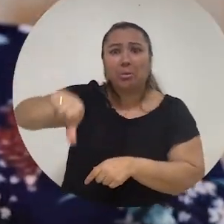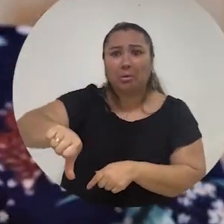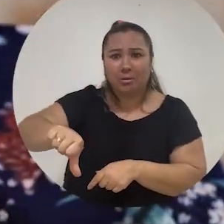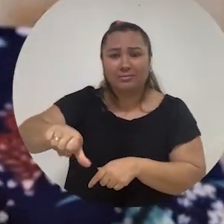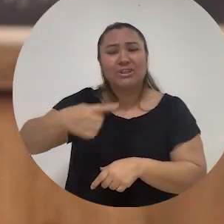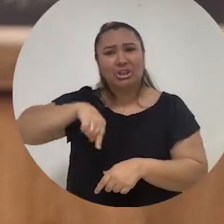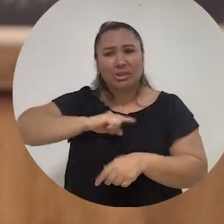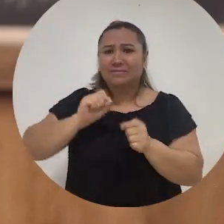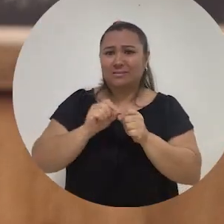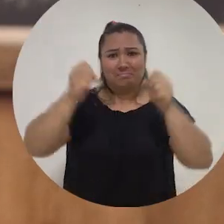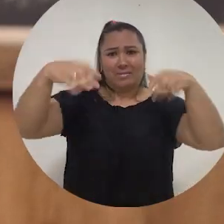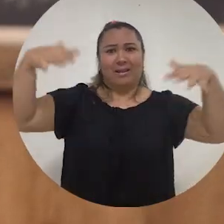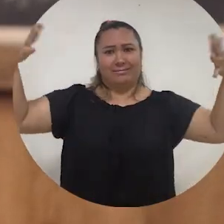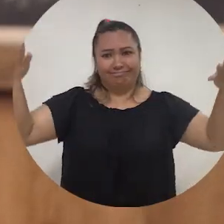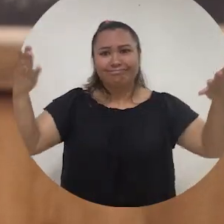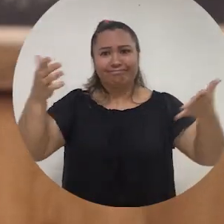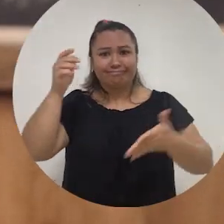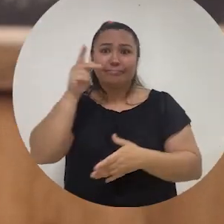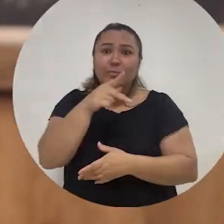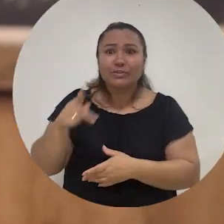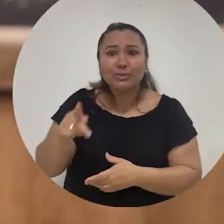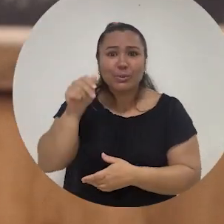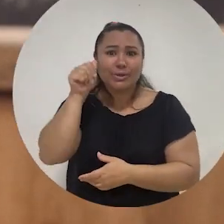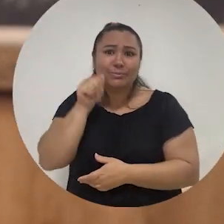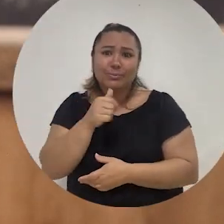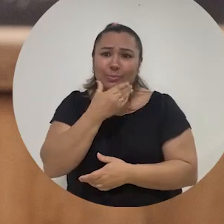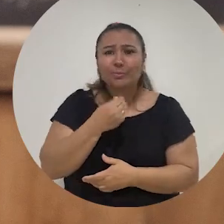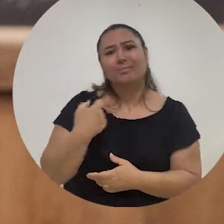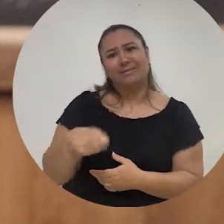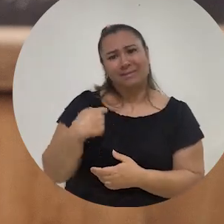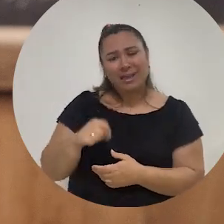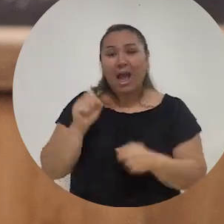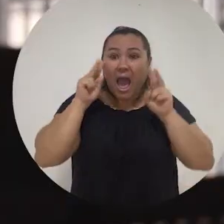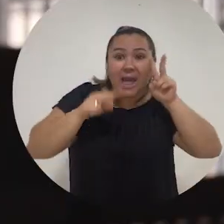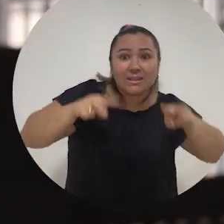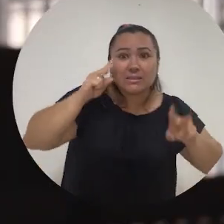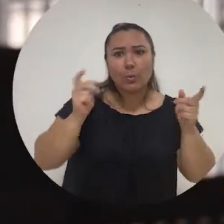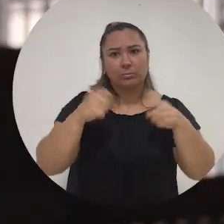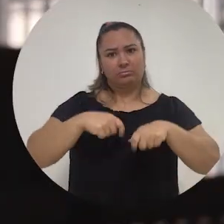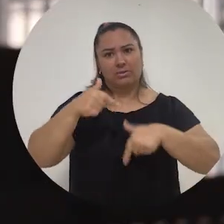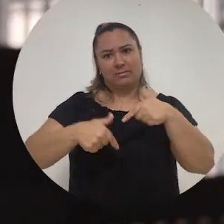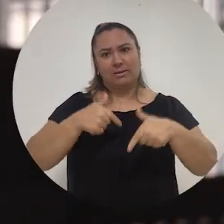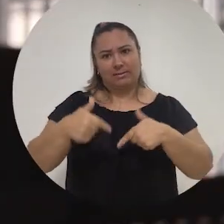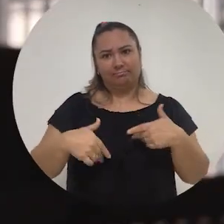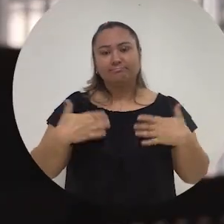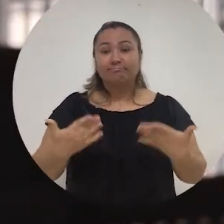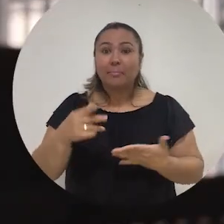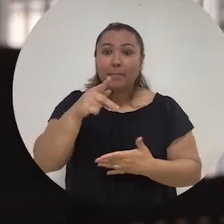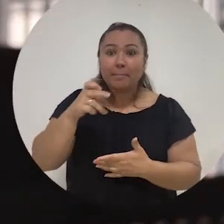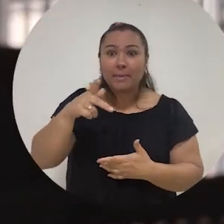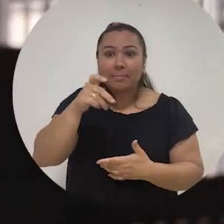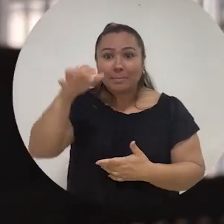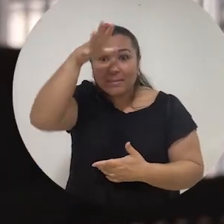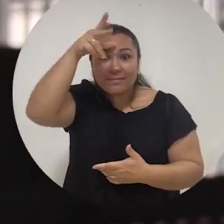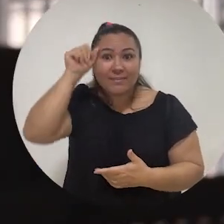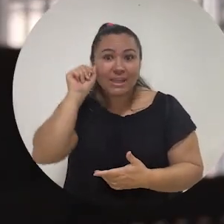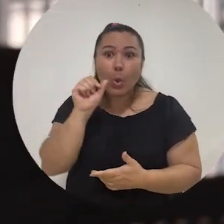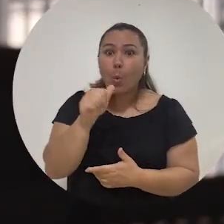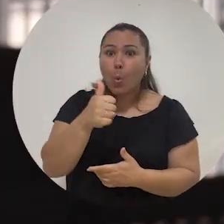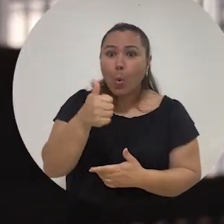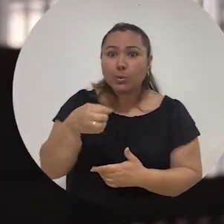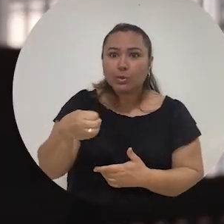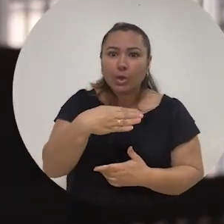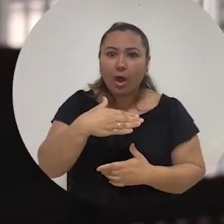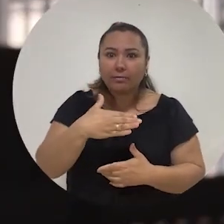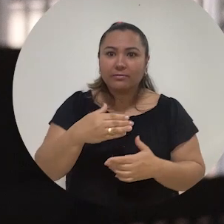A gente tá fazendo milagre. Os educadores precisam de atenção e condições para trabalhar. Quando o Pepe foi prefeito, 11 novas escolas foram